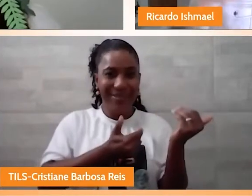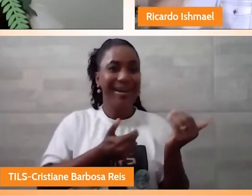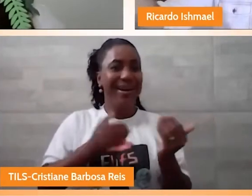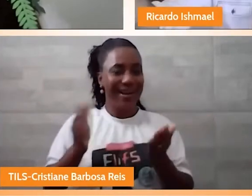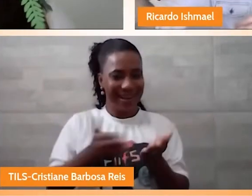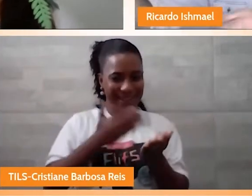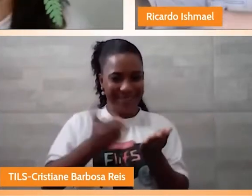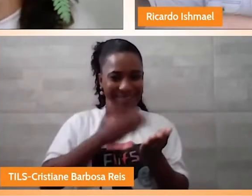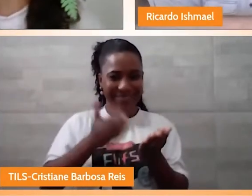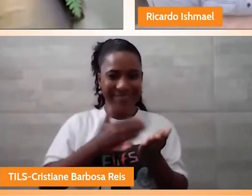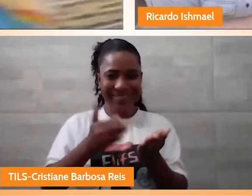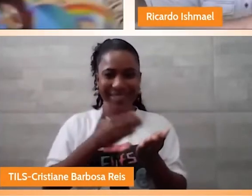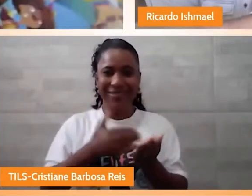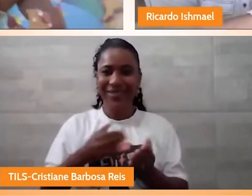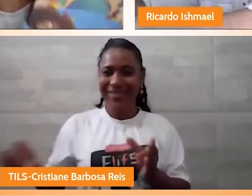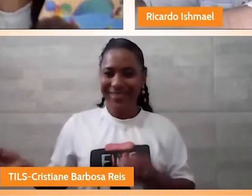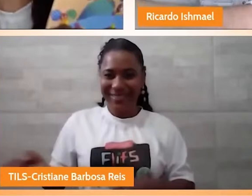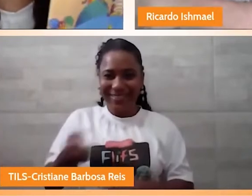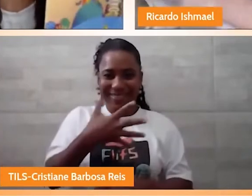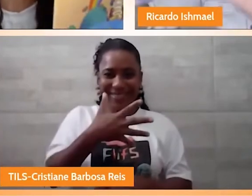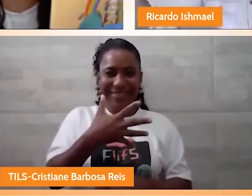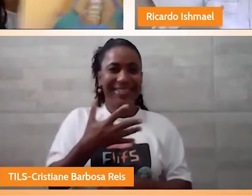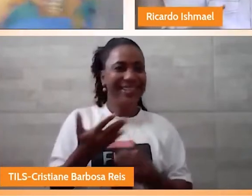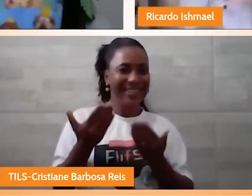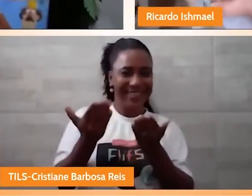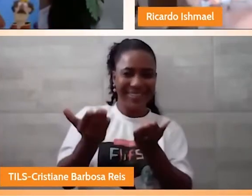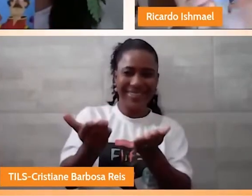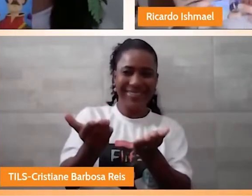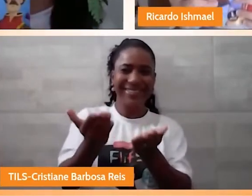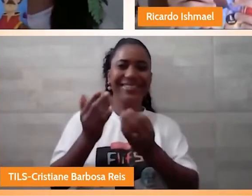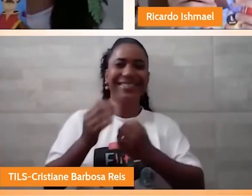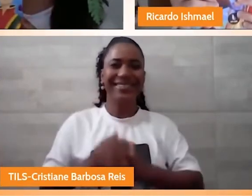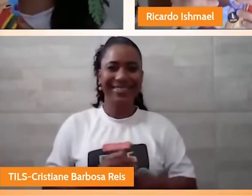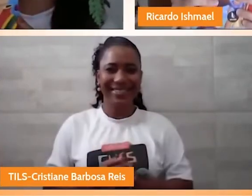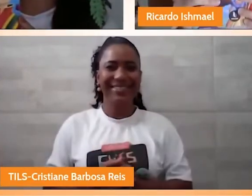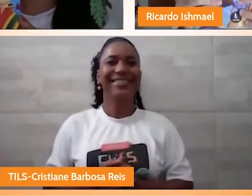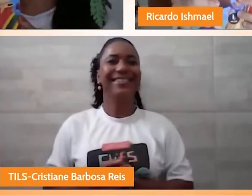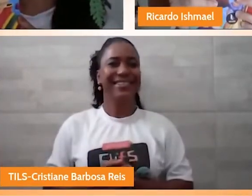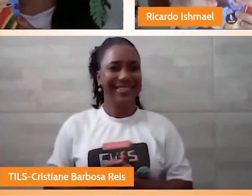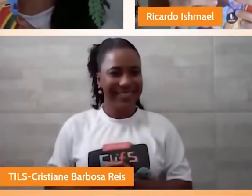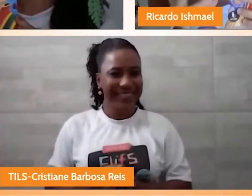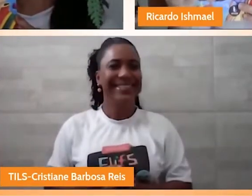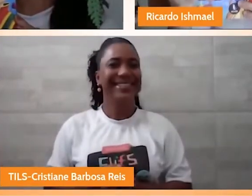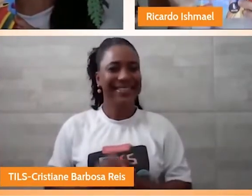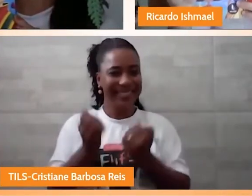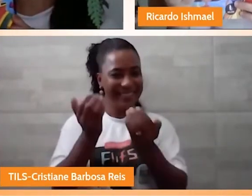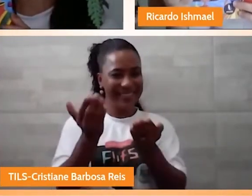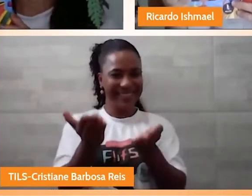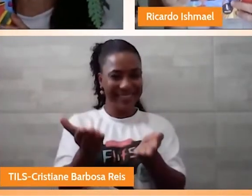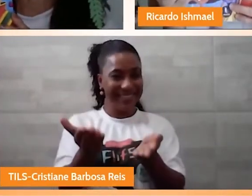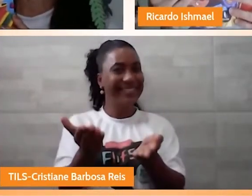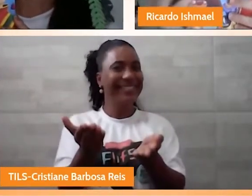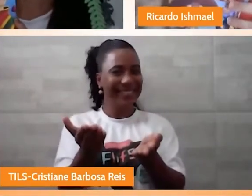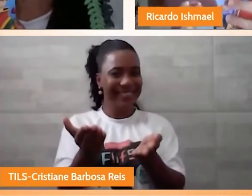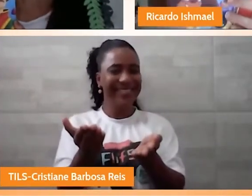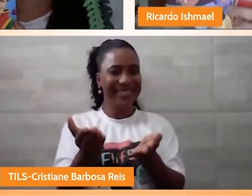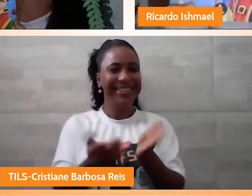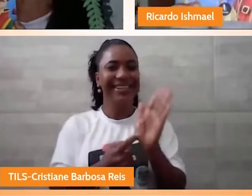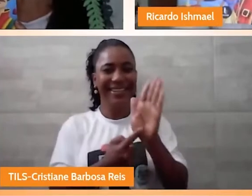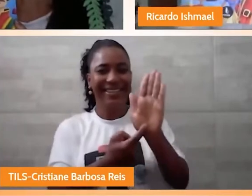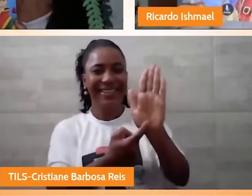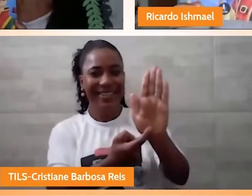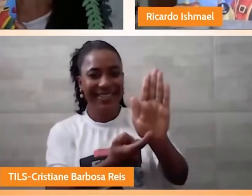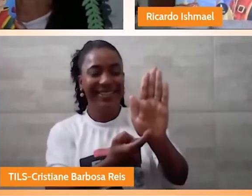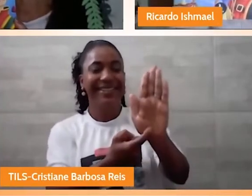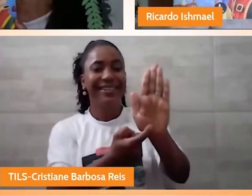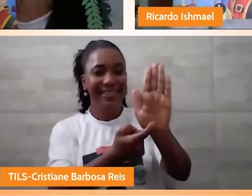eu pegar aqui, aqui, aqui, aqui, aqui... Olha ele aqui... Que eu estou,